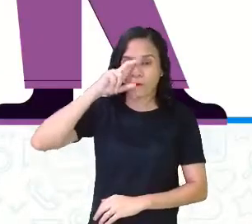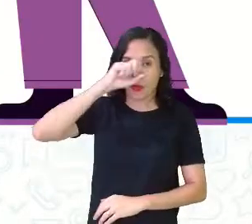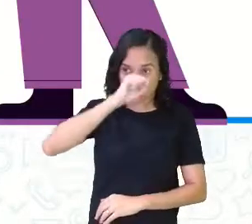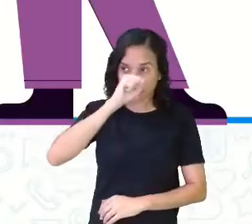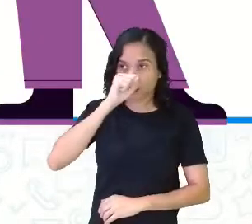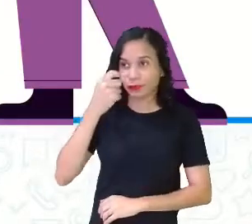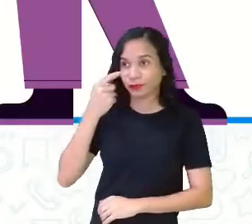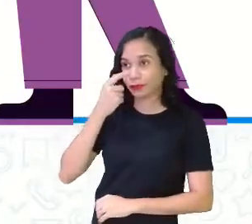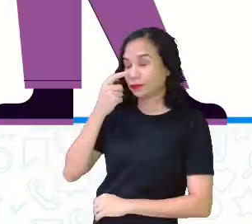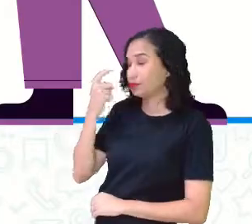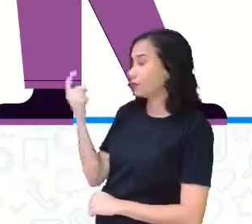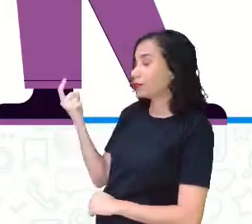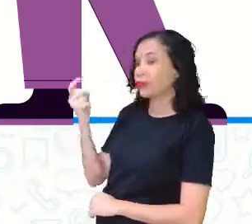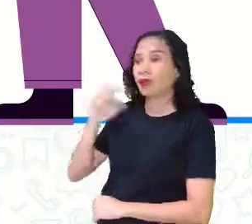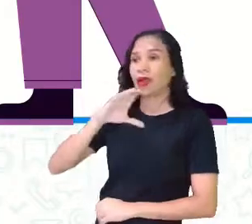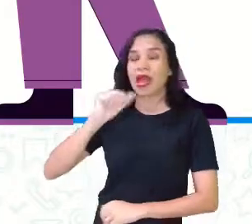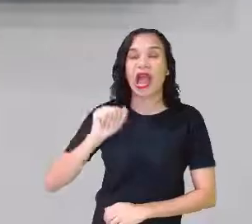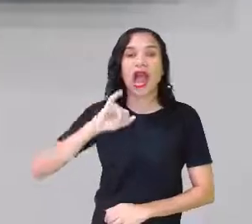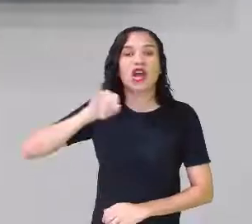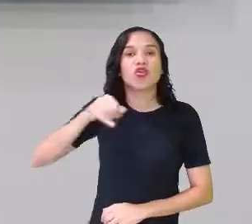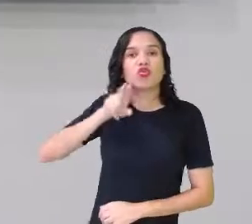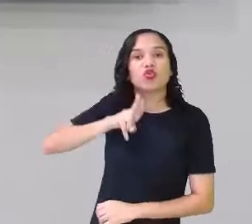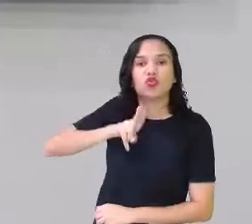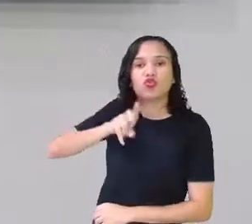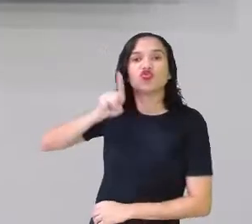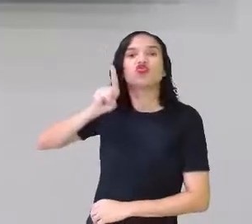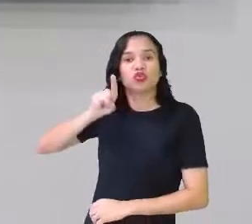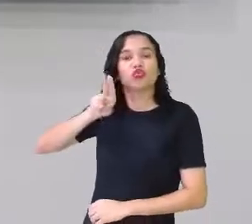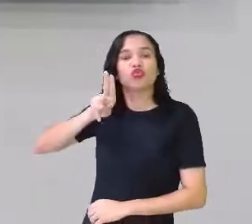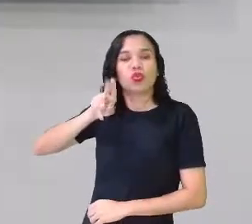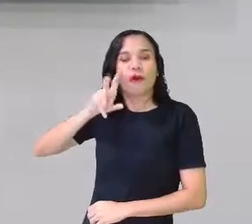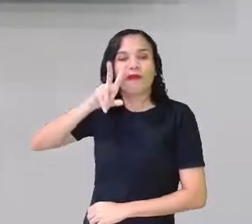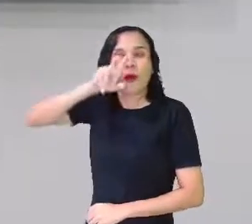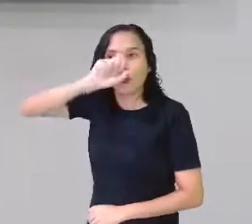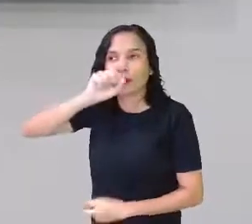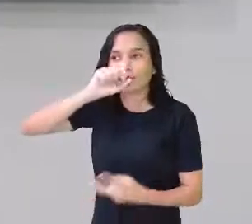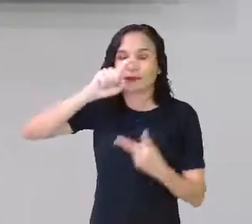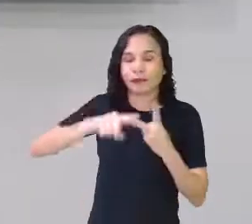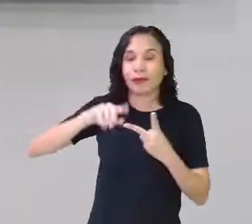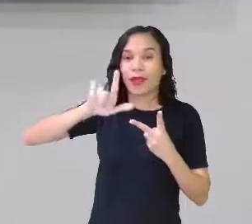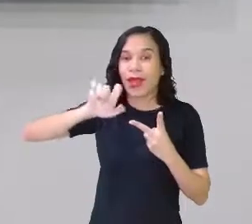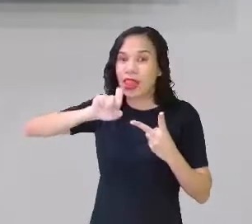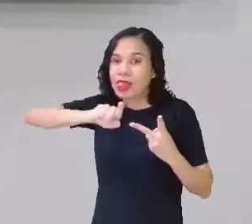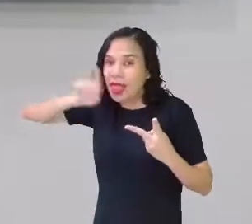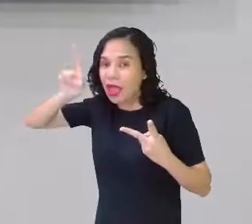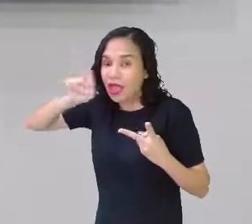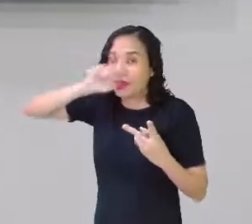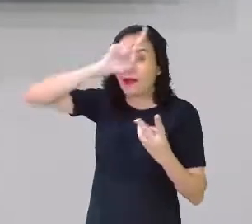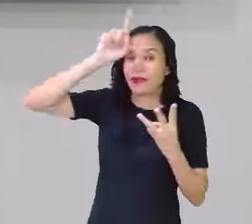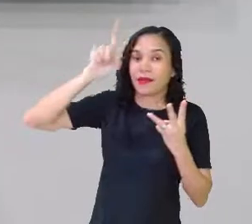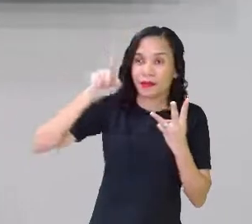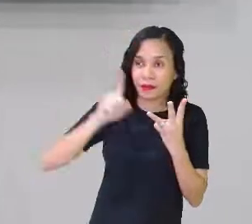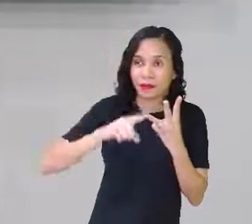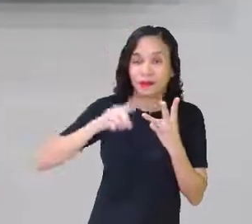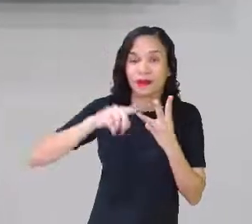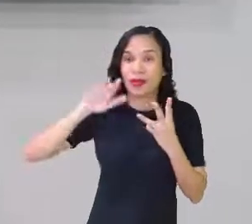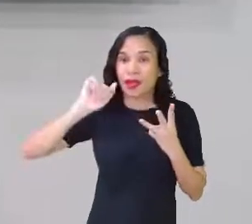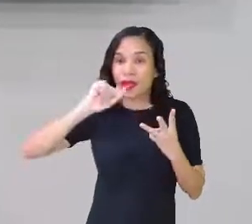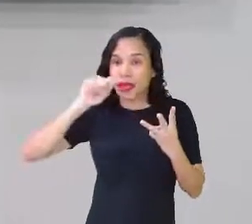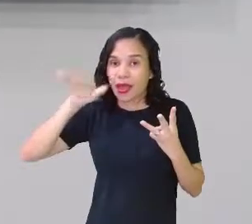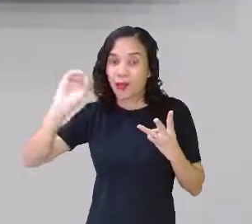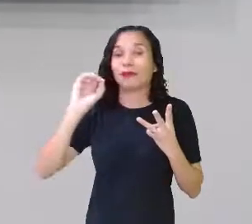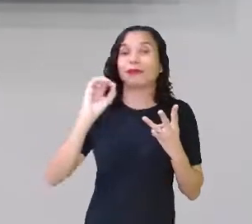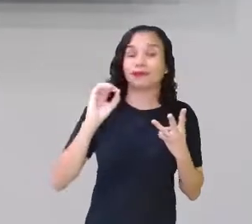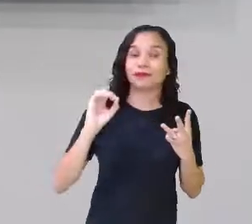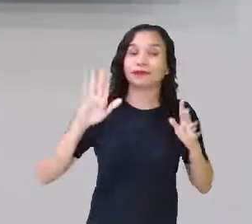forte. Olha aqui, Caju, a última sílaba ju, mais forte. A mesma coisa aconteceu com picolé e com